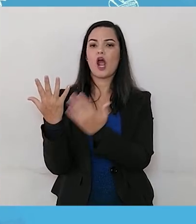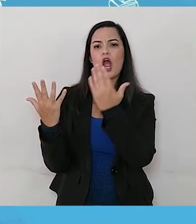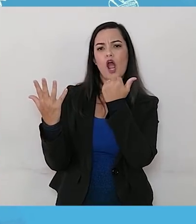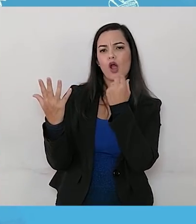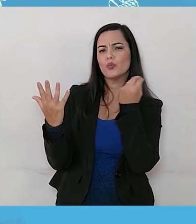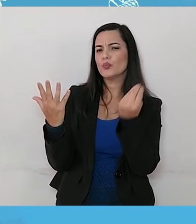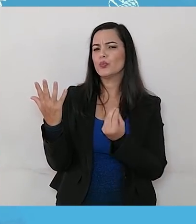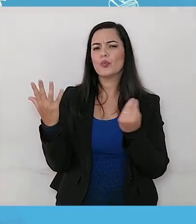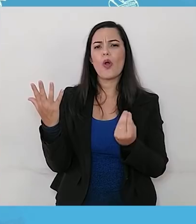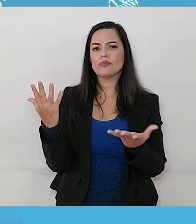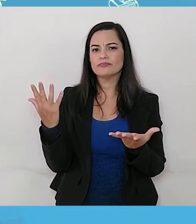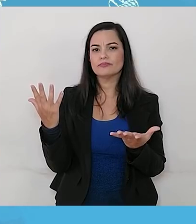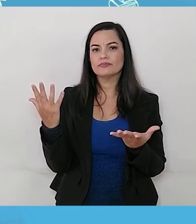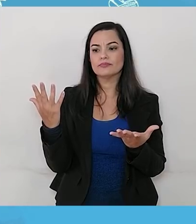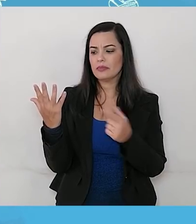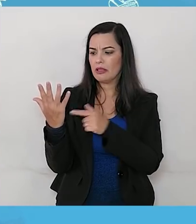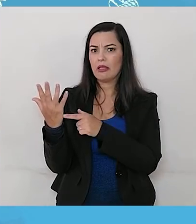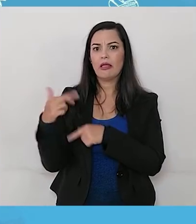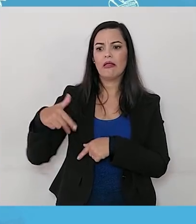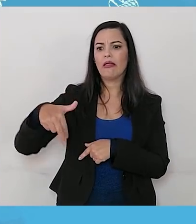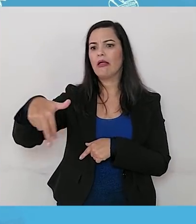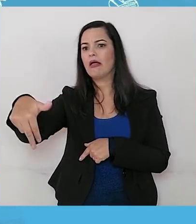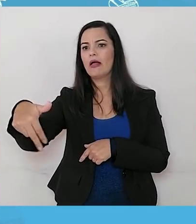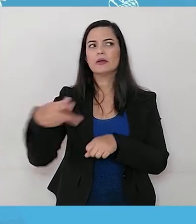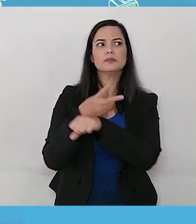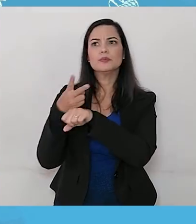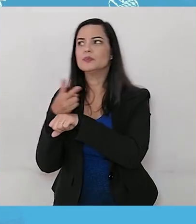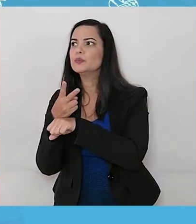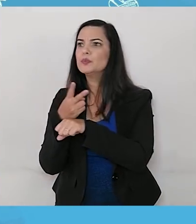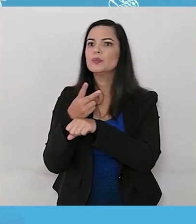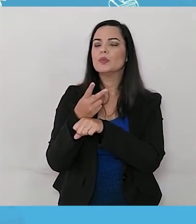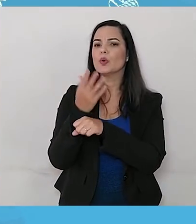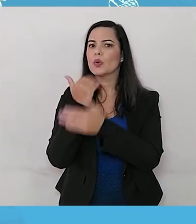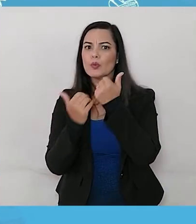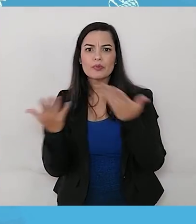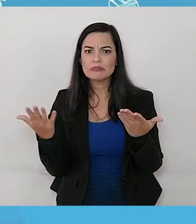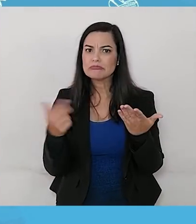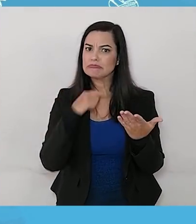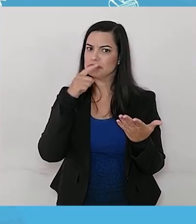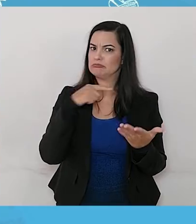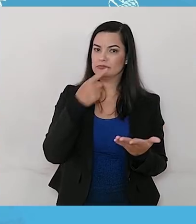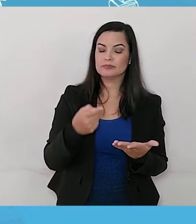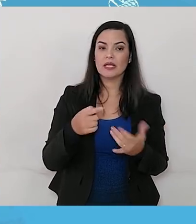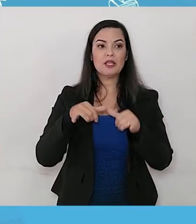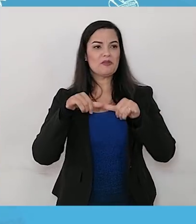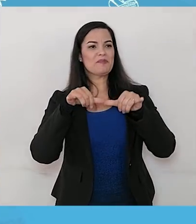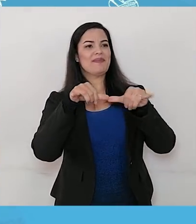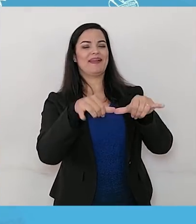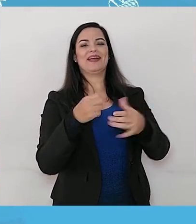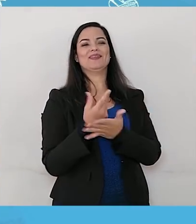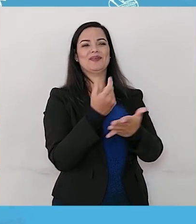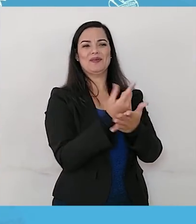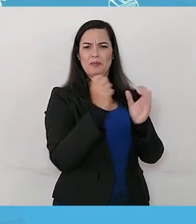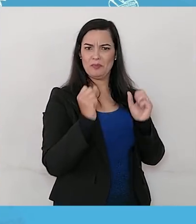alimentam. Elas não podem sair para caçar. Não podem ir no supermercado comprar comida,